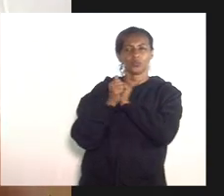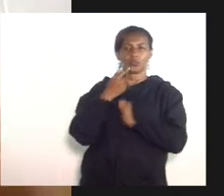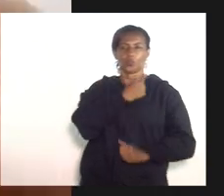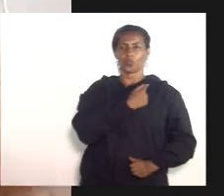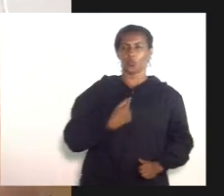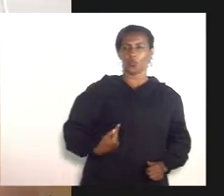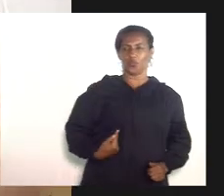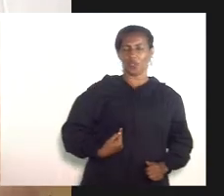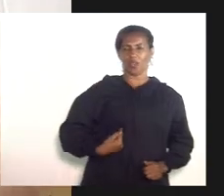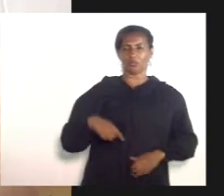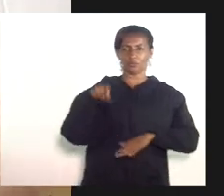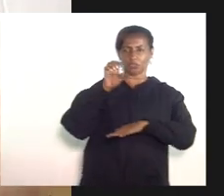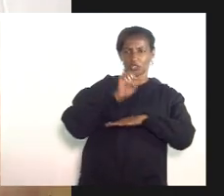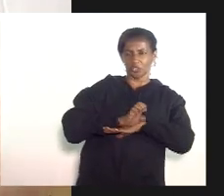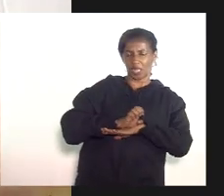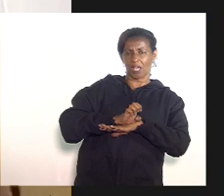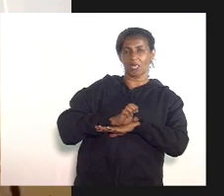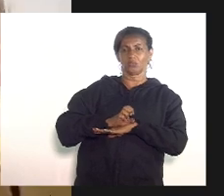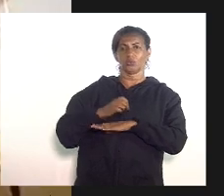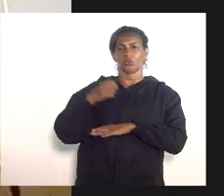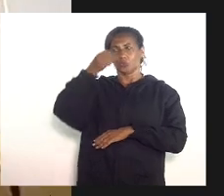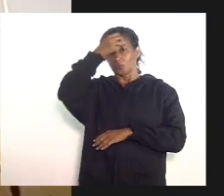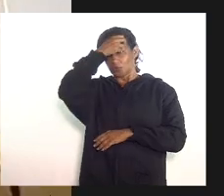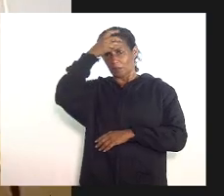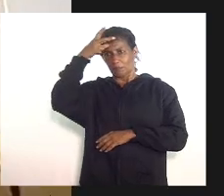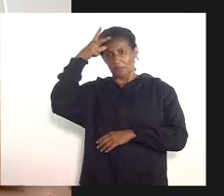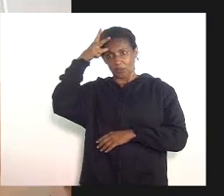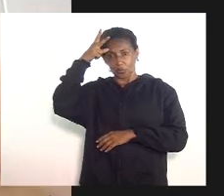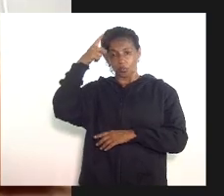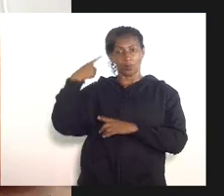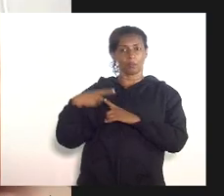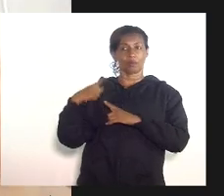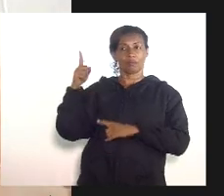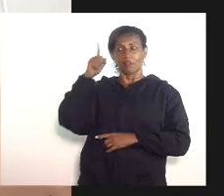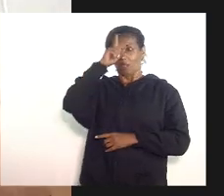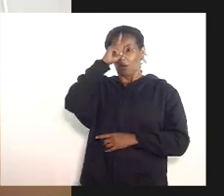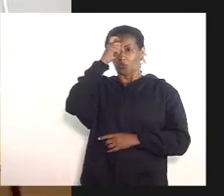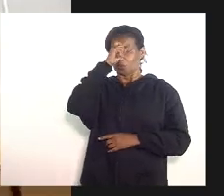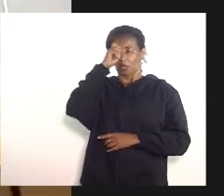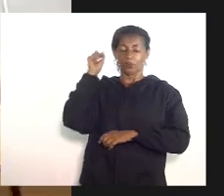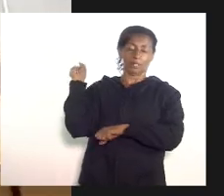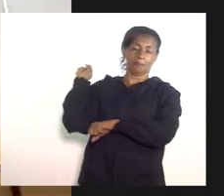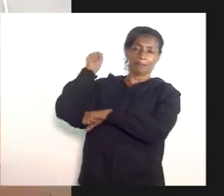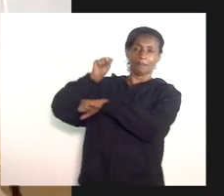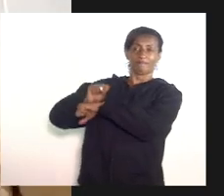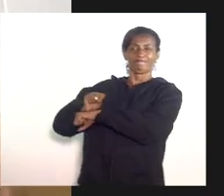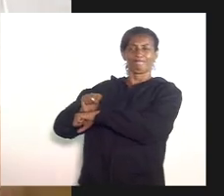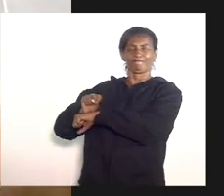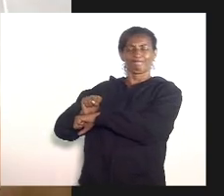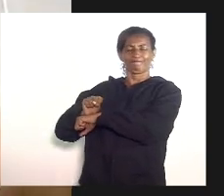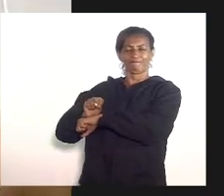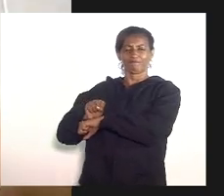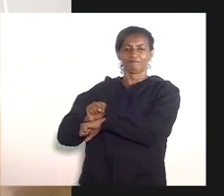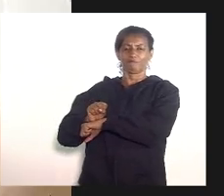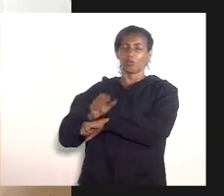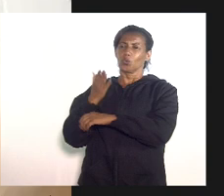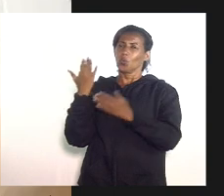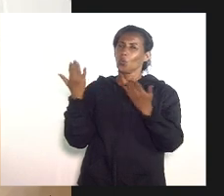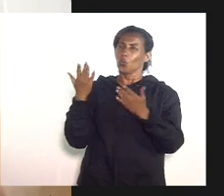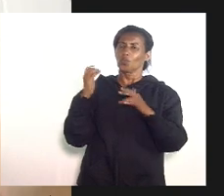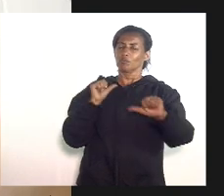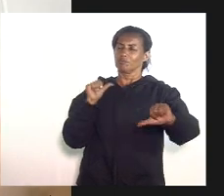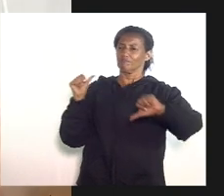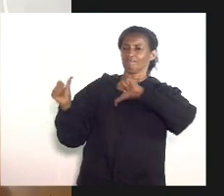possa transformar esse hospital que se encontra paralisado com as suas atividades num grande hospital